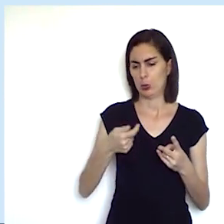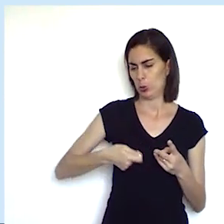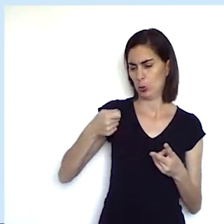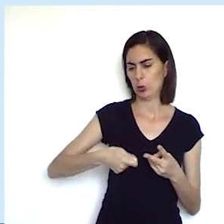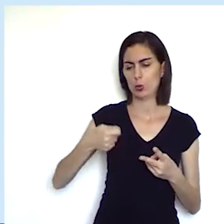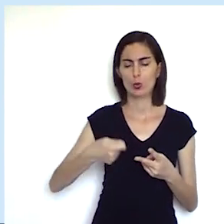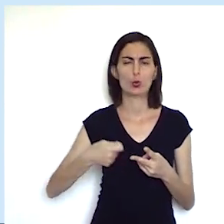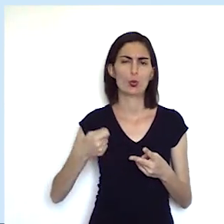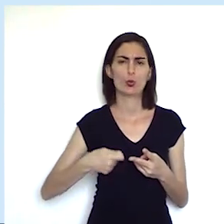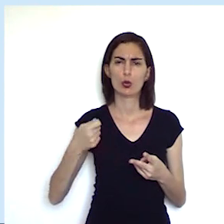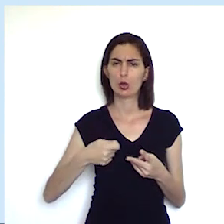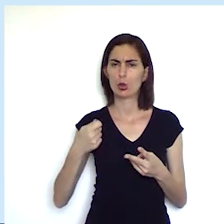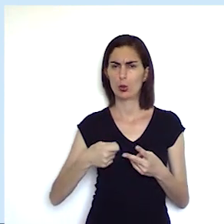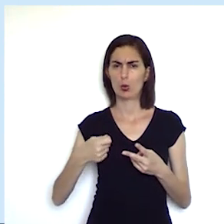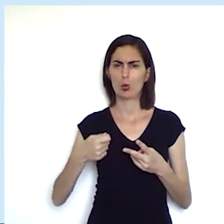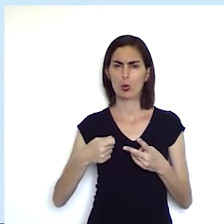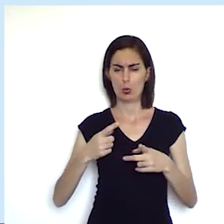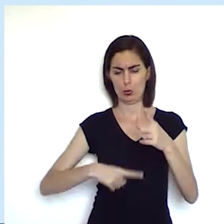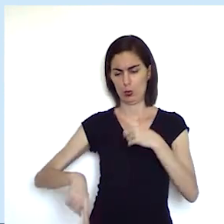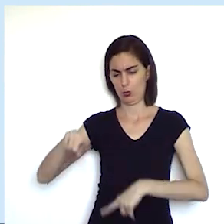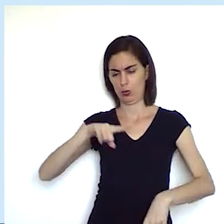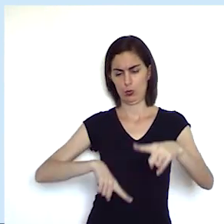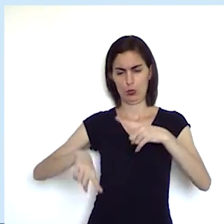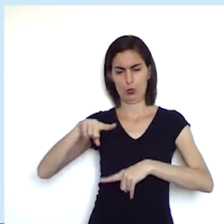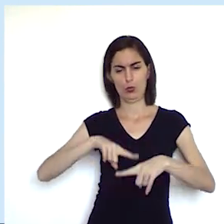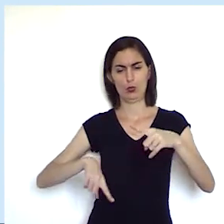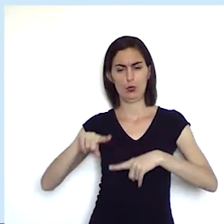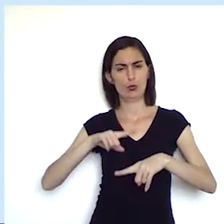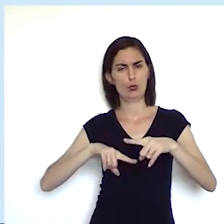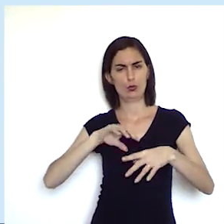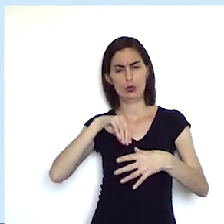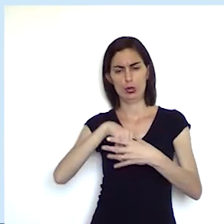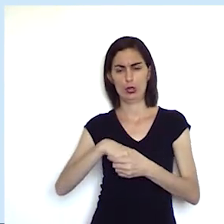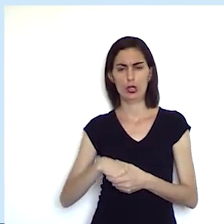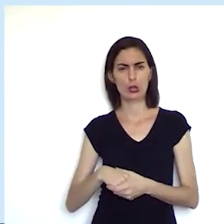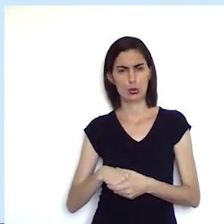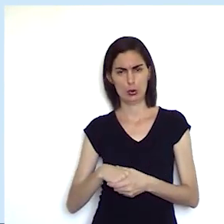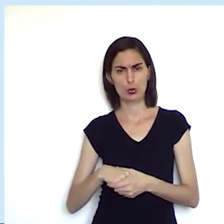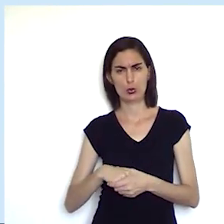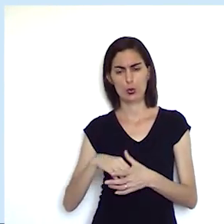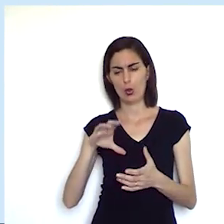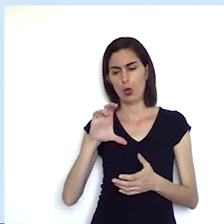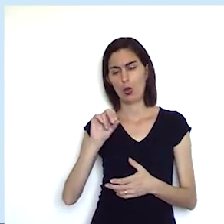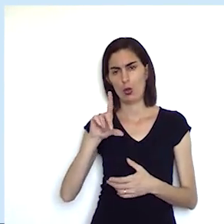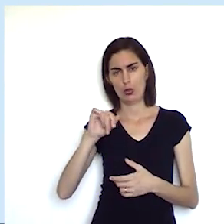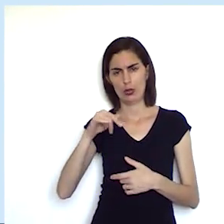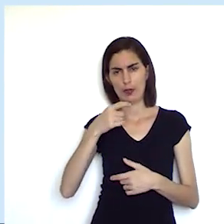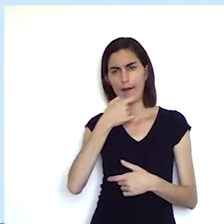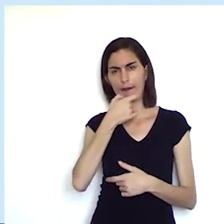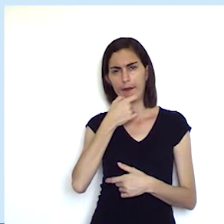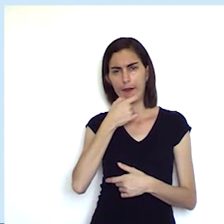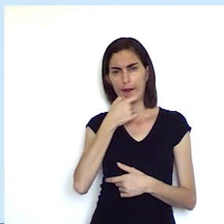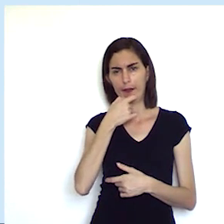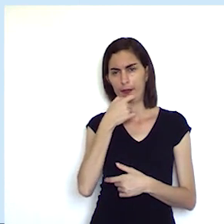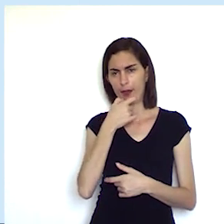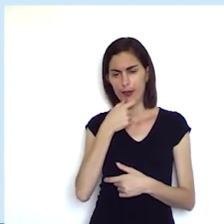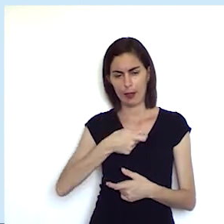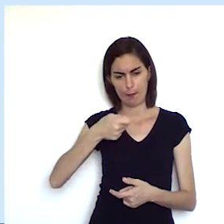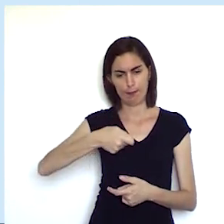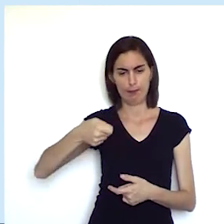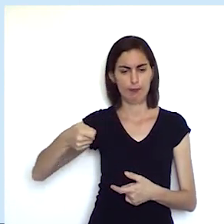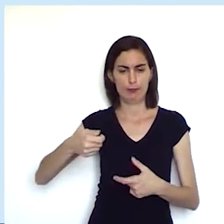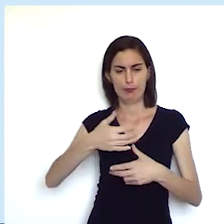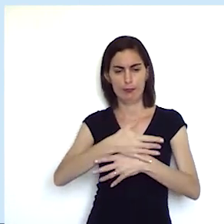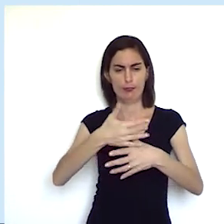do controle dentro do pacto colonial que a Inglaterra tentava estabelecer sobre suas